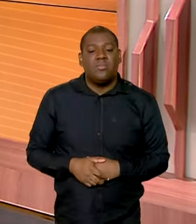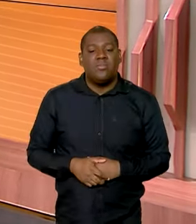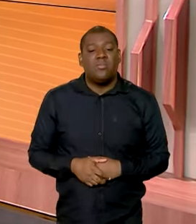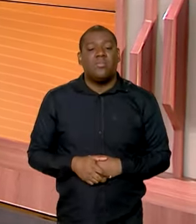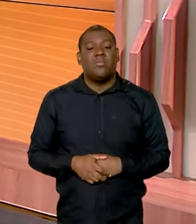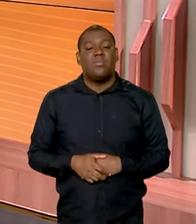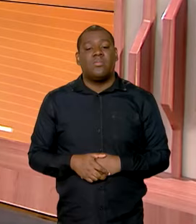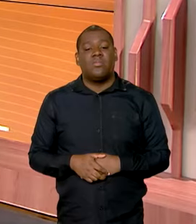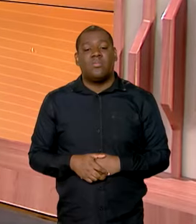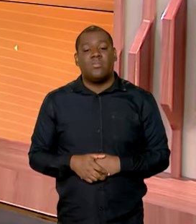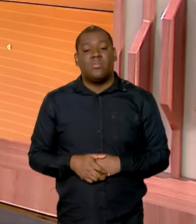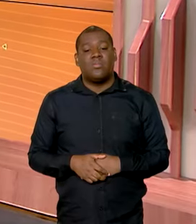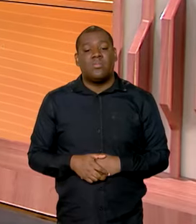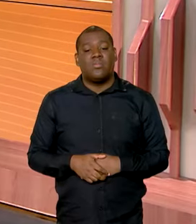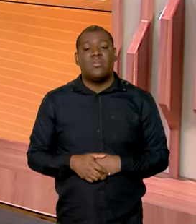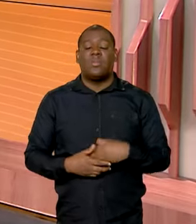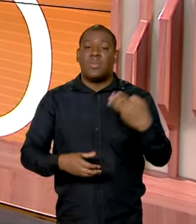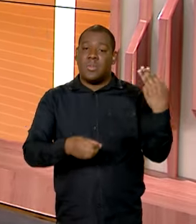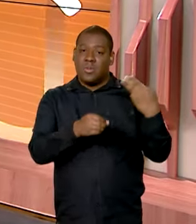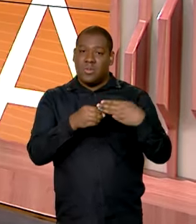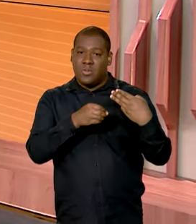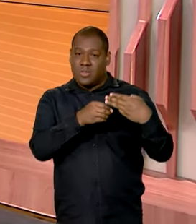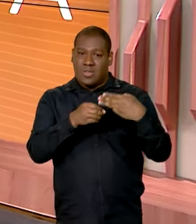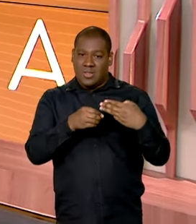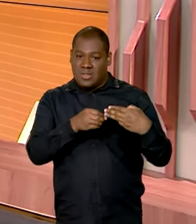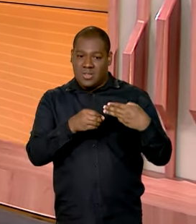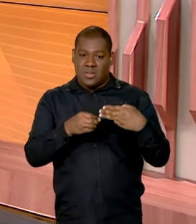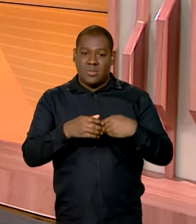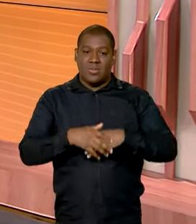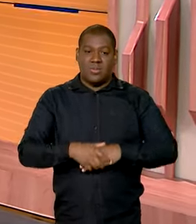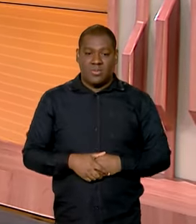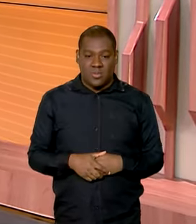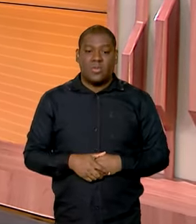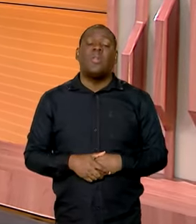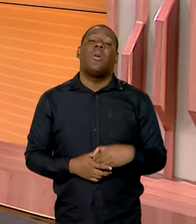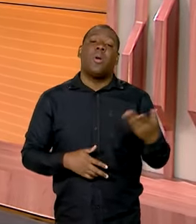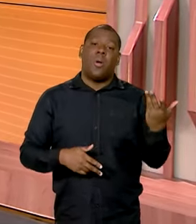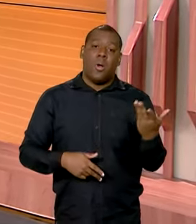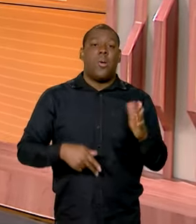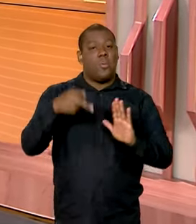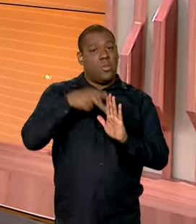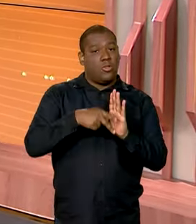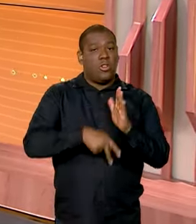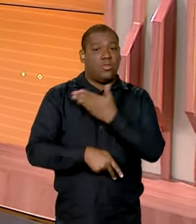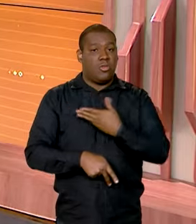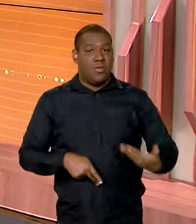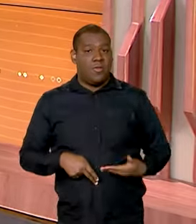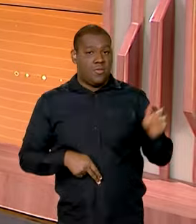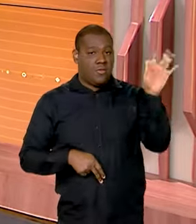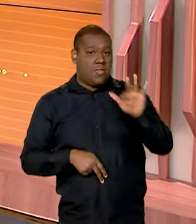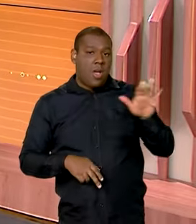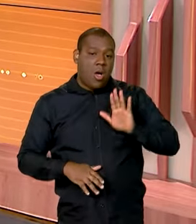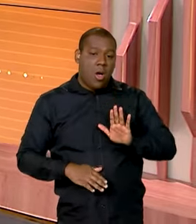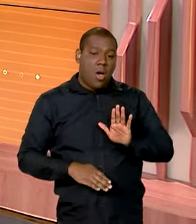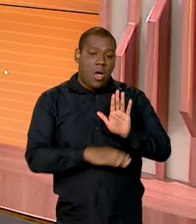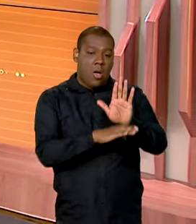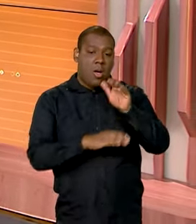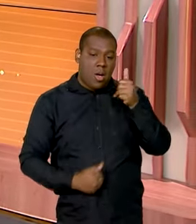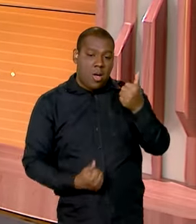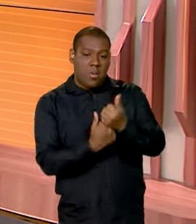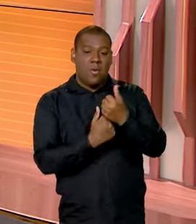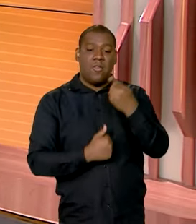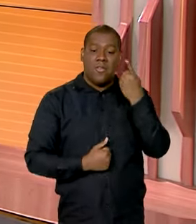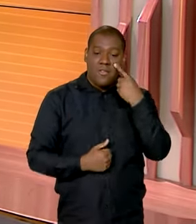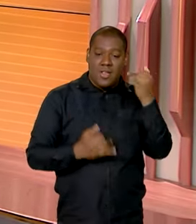é um dos municípios amazonenses atendidos por programas e projetos do governo federal. Então vamos dar uma olhadinha aqui nos dados